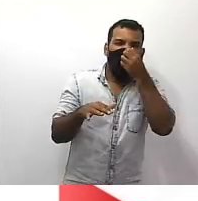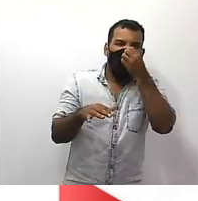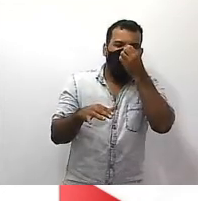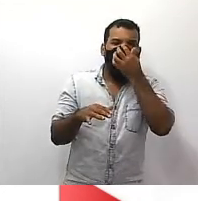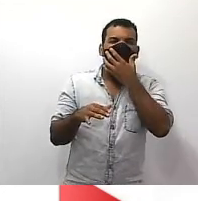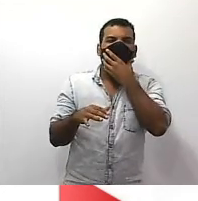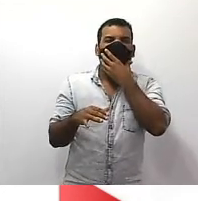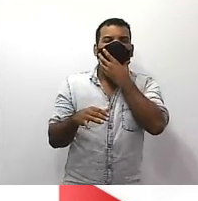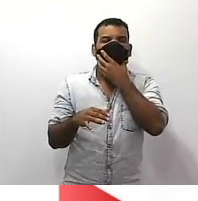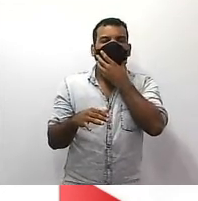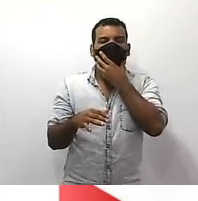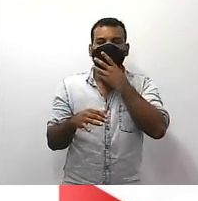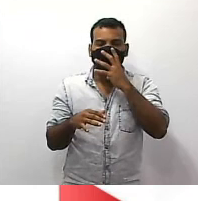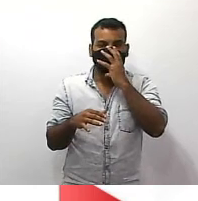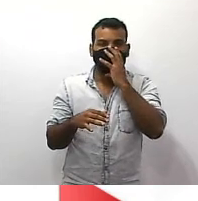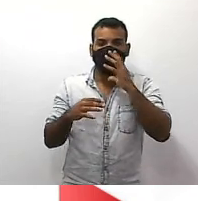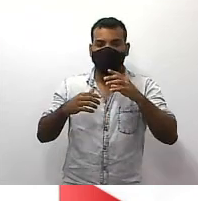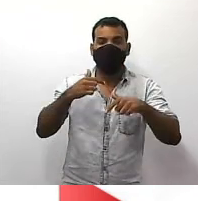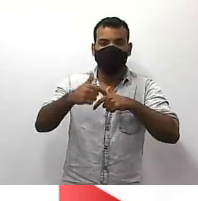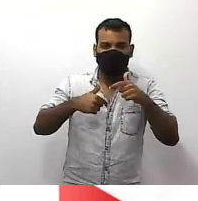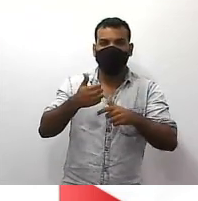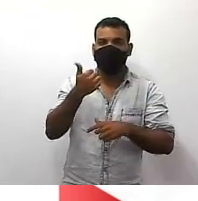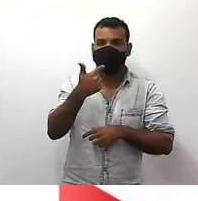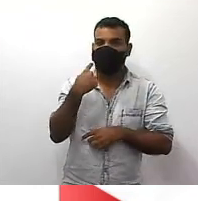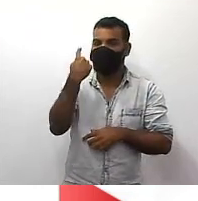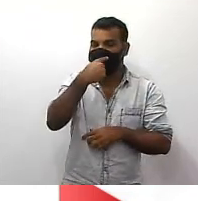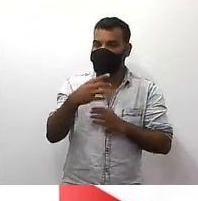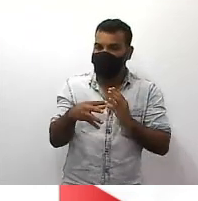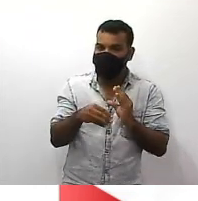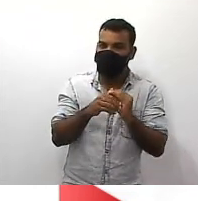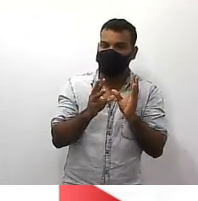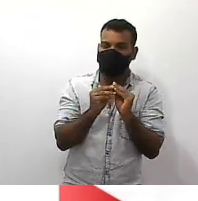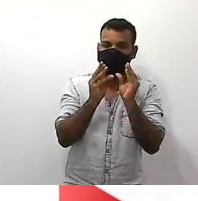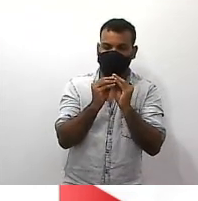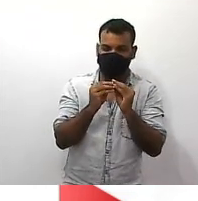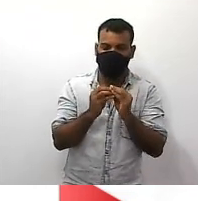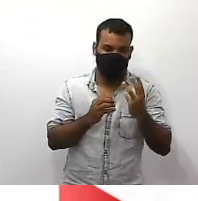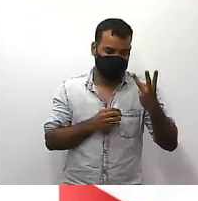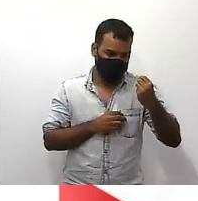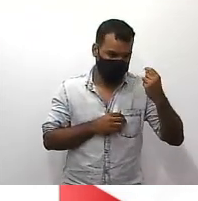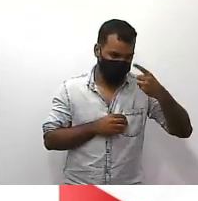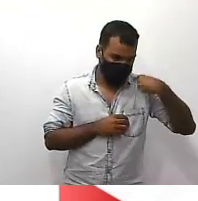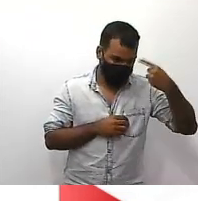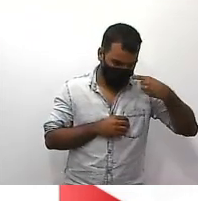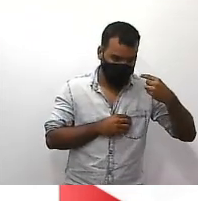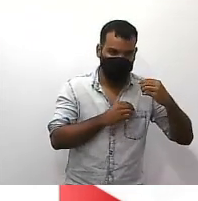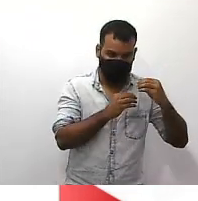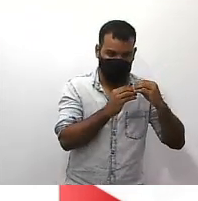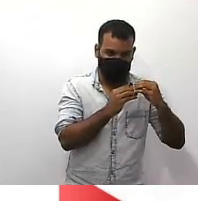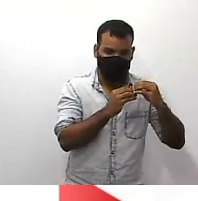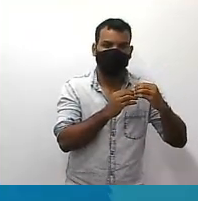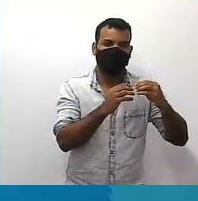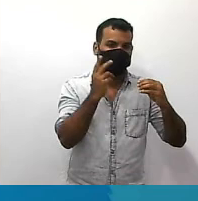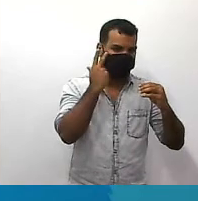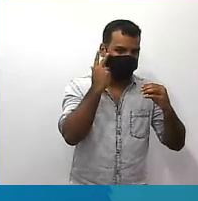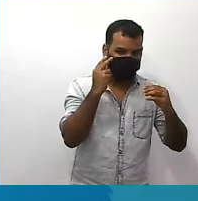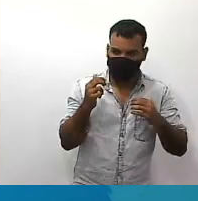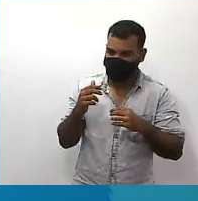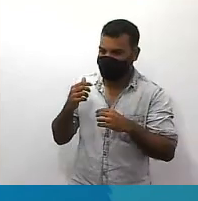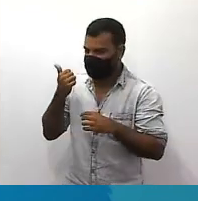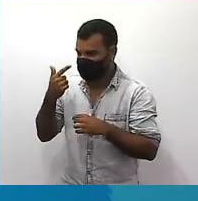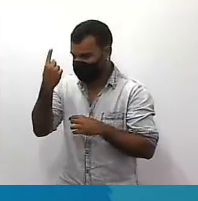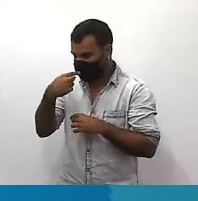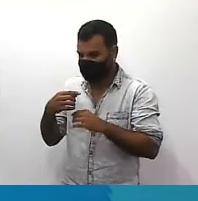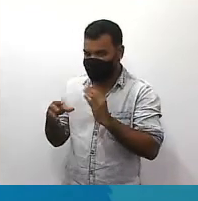precisou fazer 12 horas extras só 30 horas semanais mais 12 horas extras a